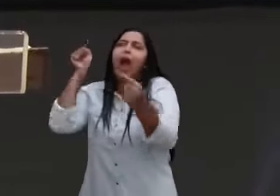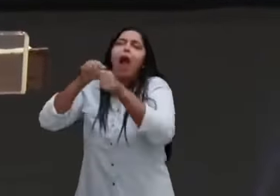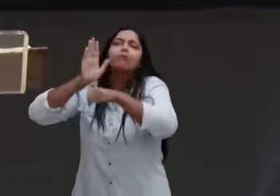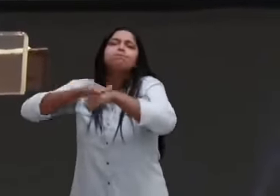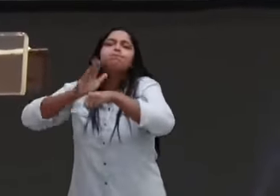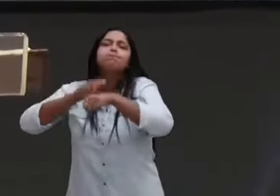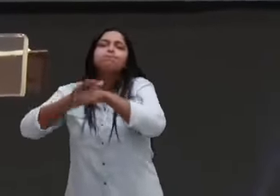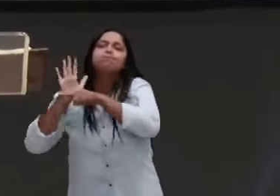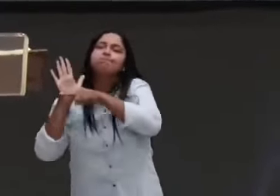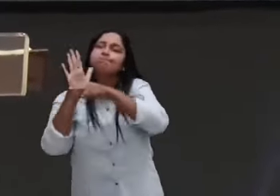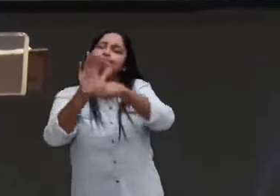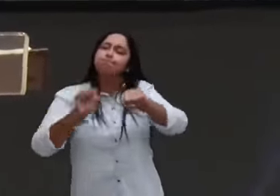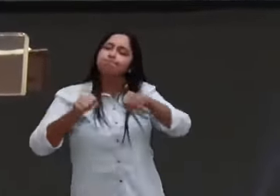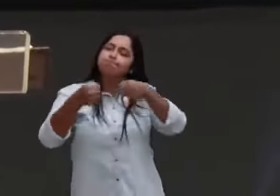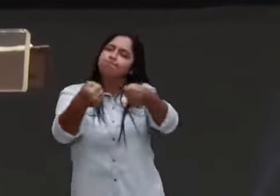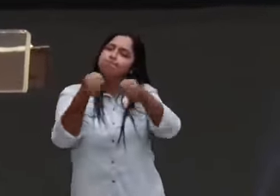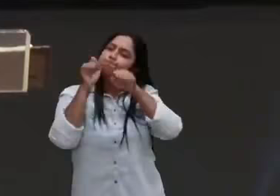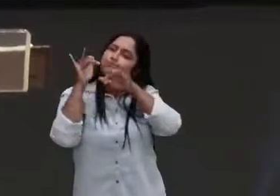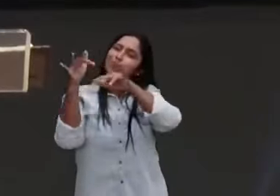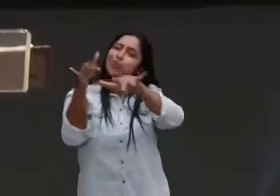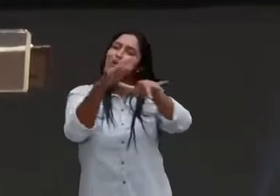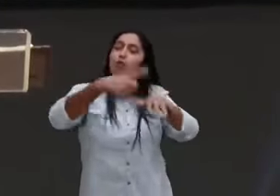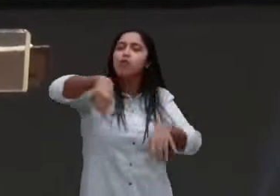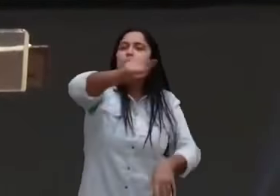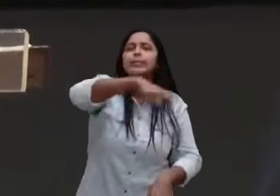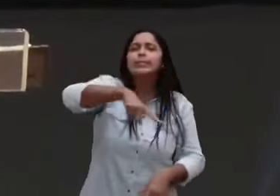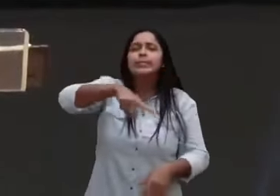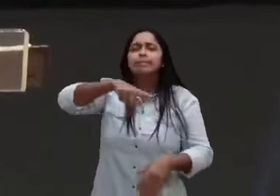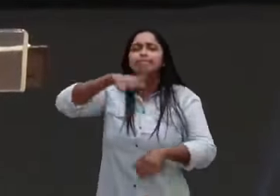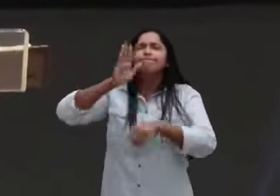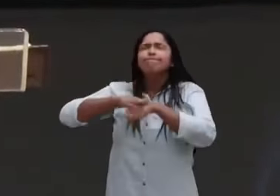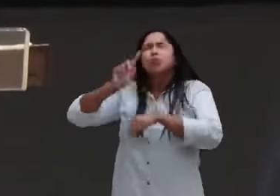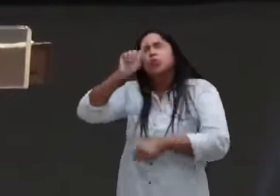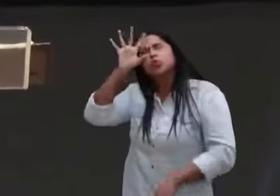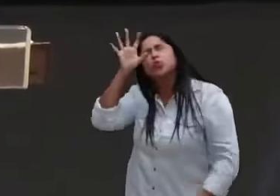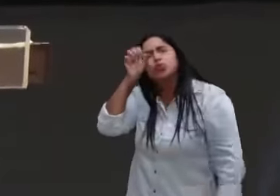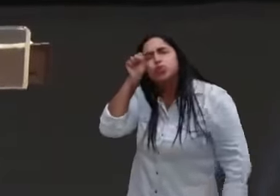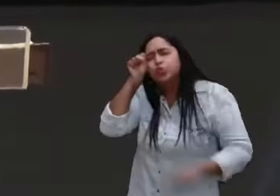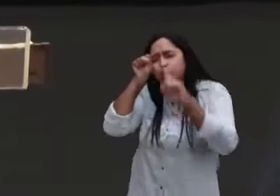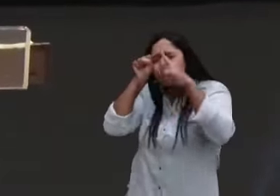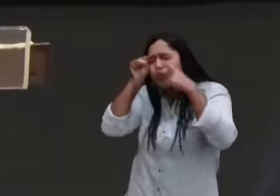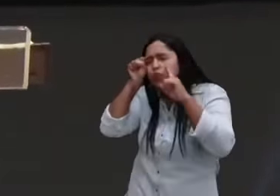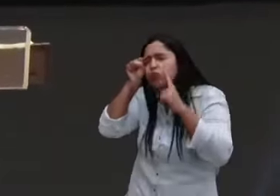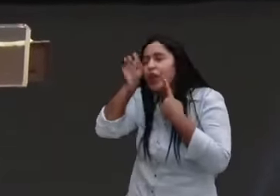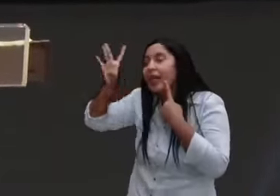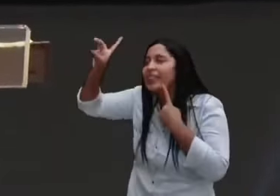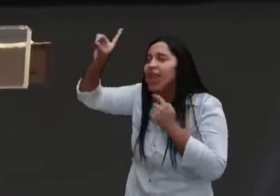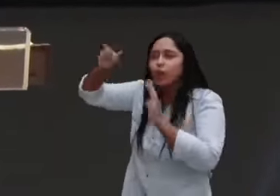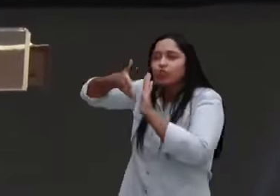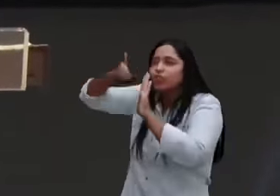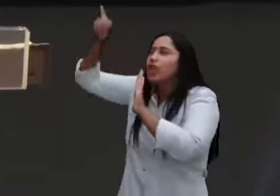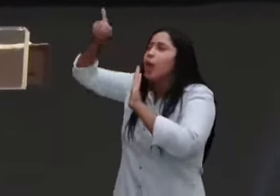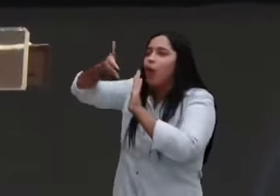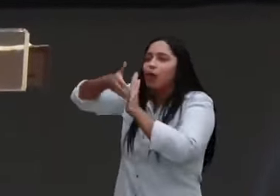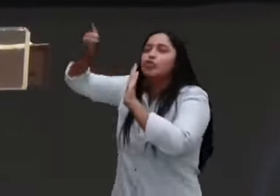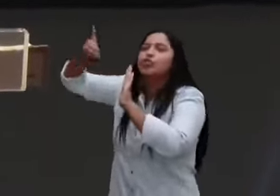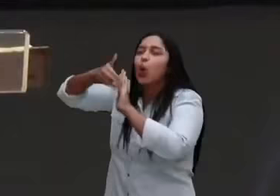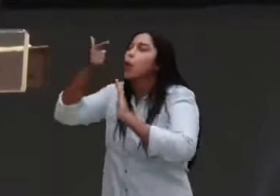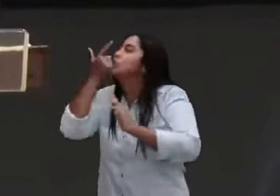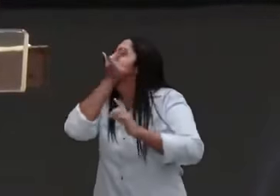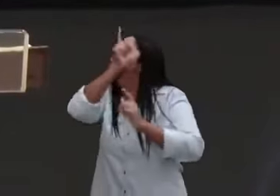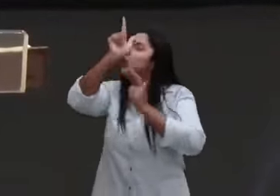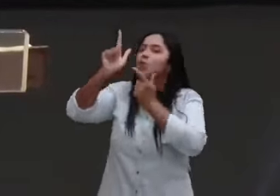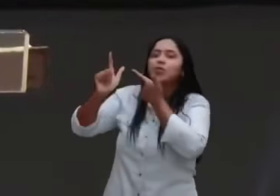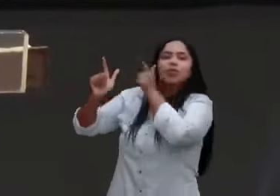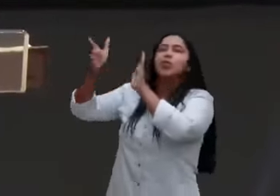das suas lágrimas, ele recolhesse cada uma delas, numa taça, e a Bíblia diz que ele recolhe, as nossas lágrimas em taça, porque